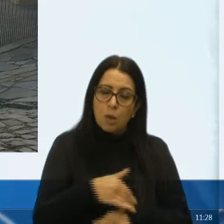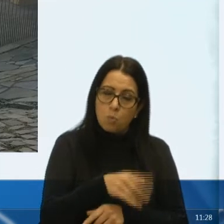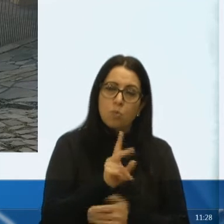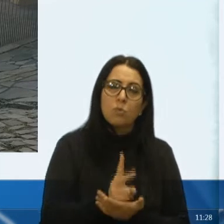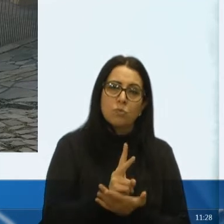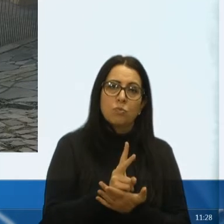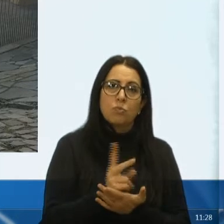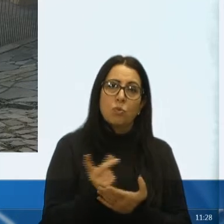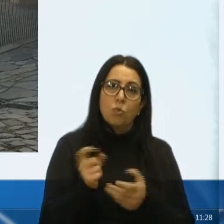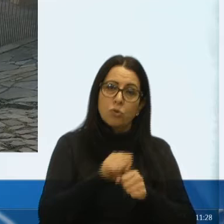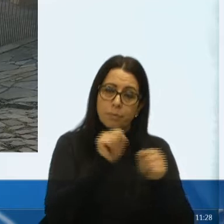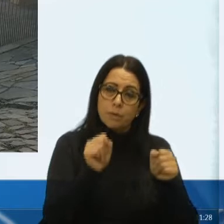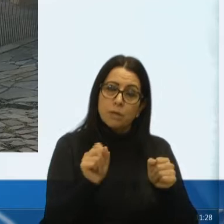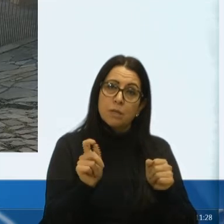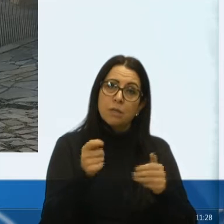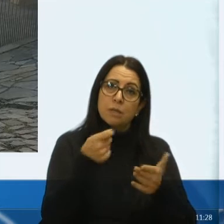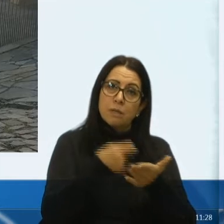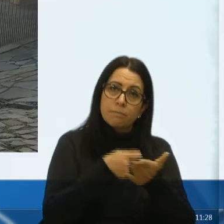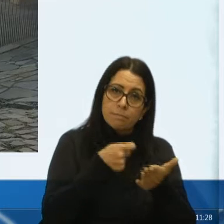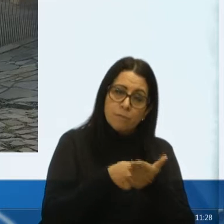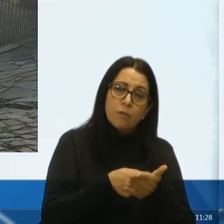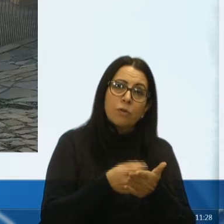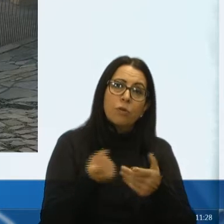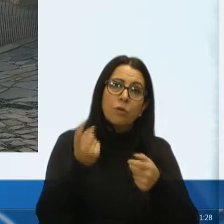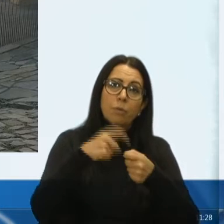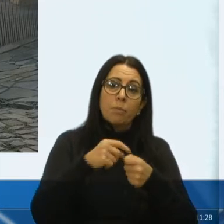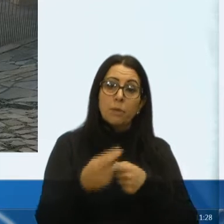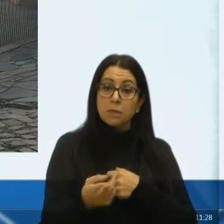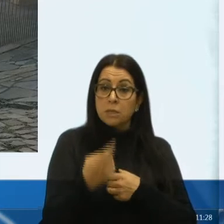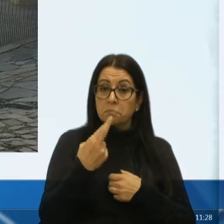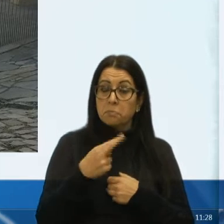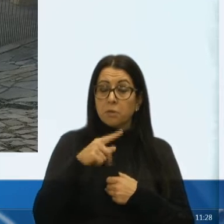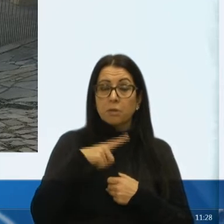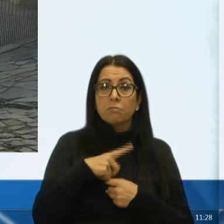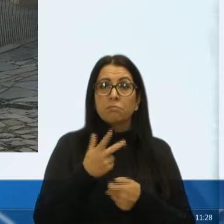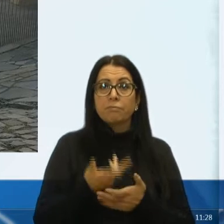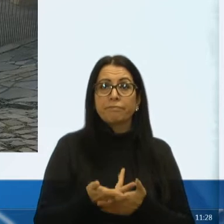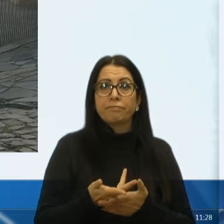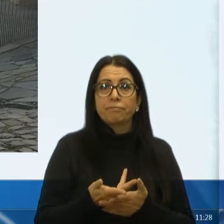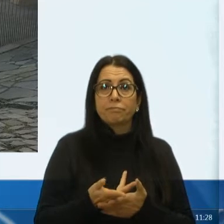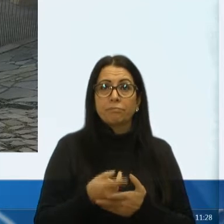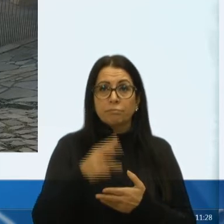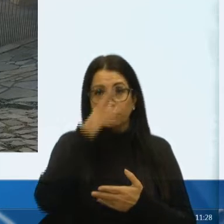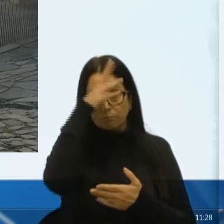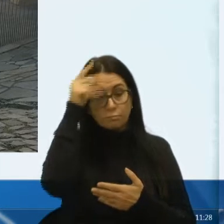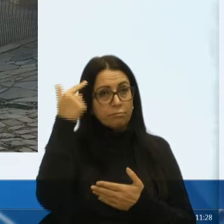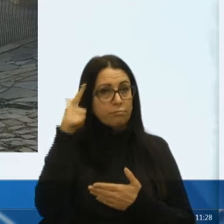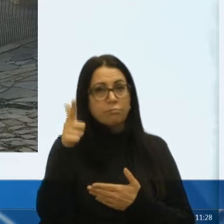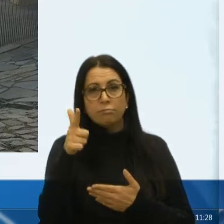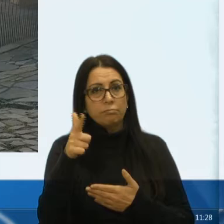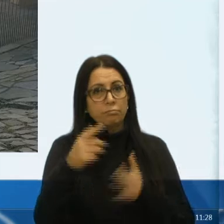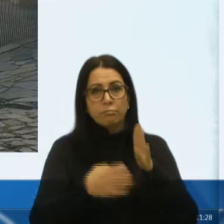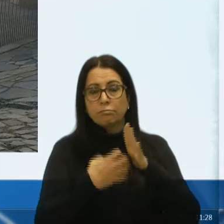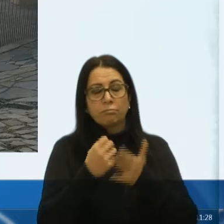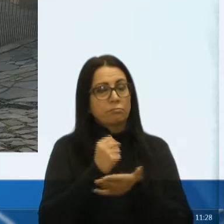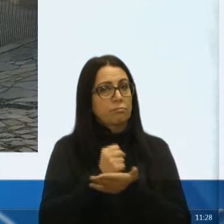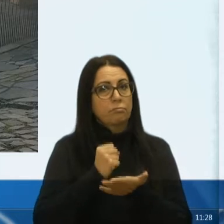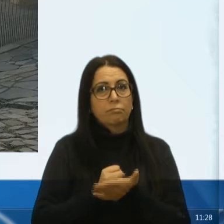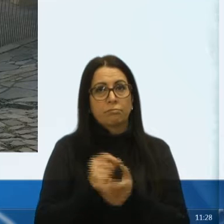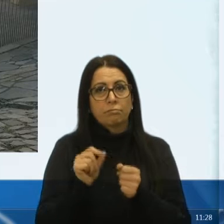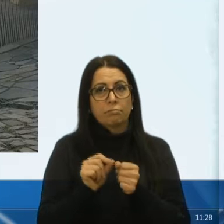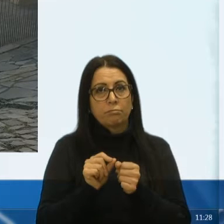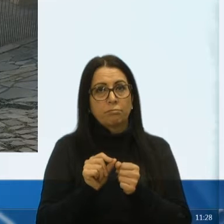Hoje de manhã voltei a cobrar novamente, mas o retorno que eu tenho é que a Prefeitura não tem empresa contratada para